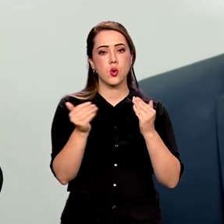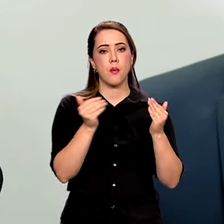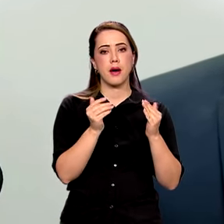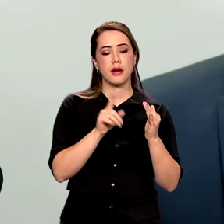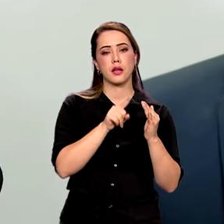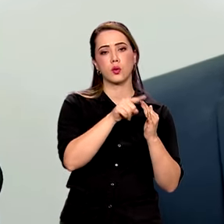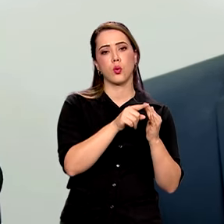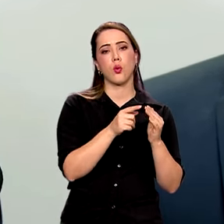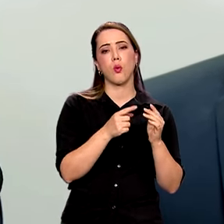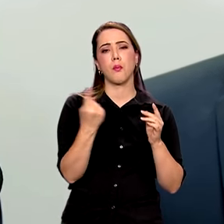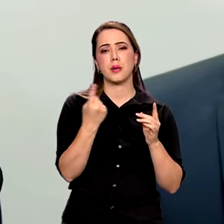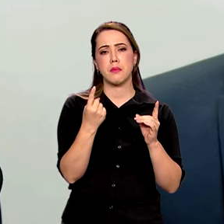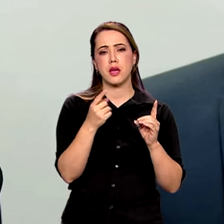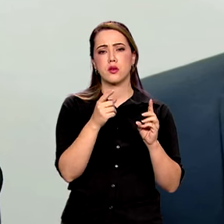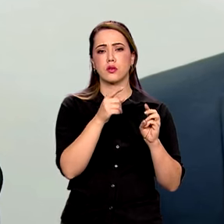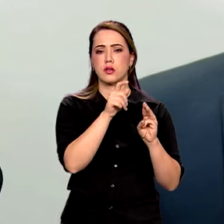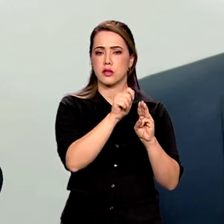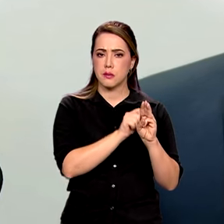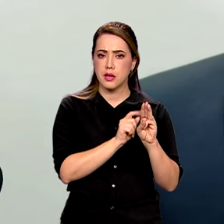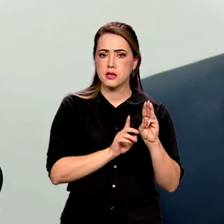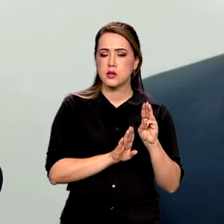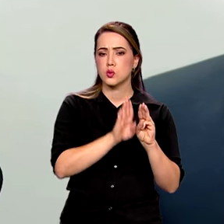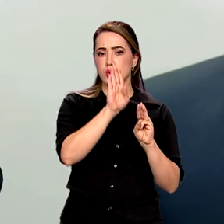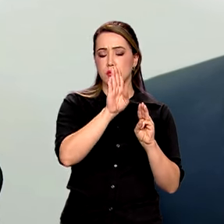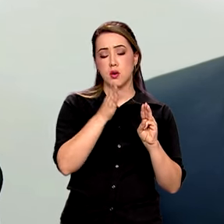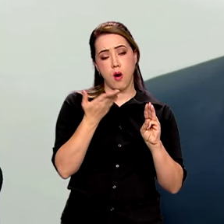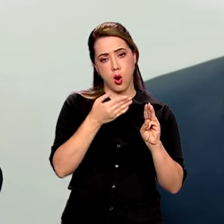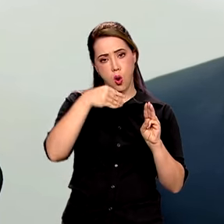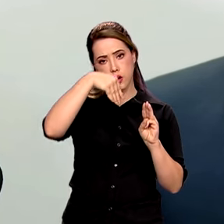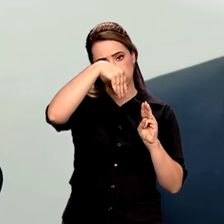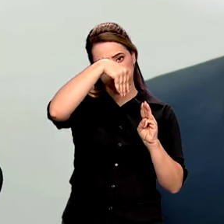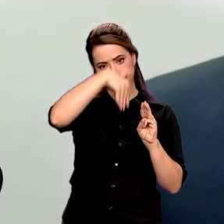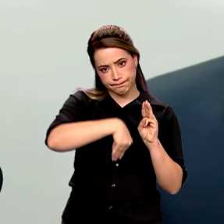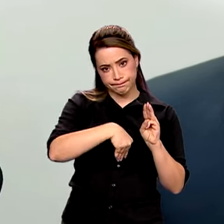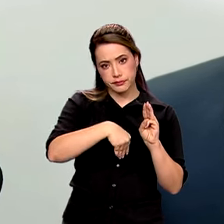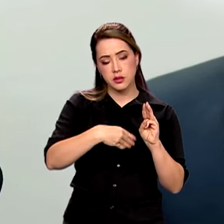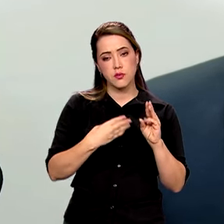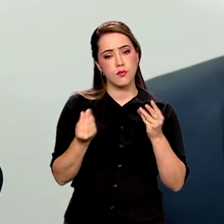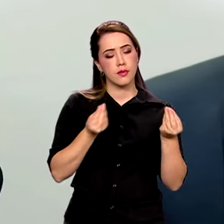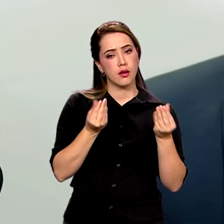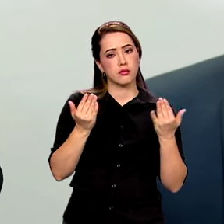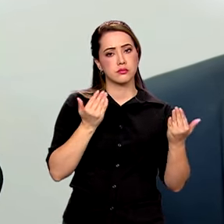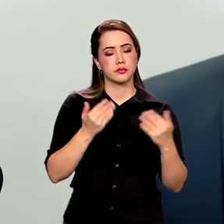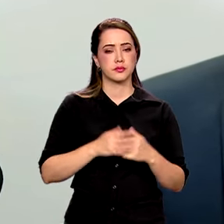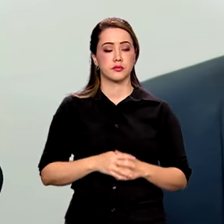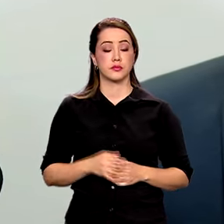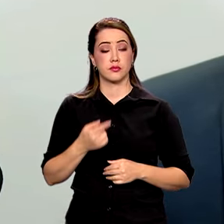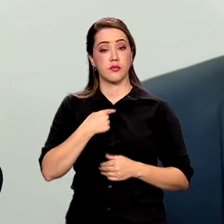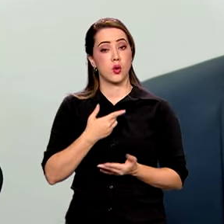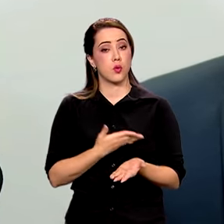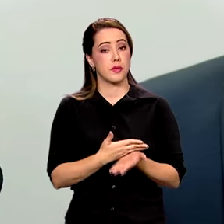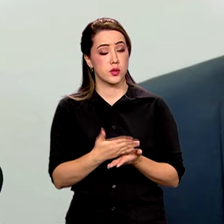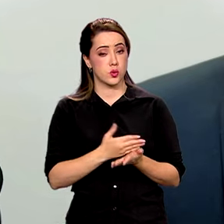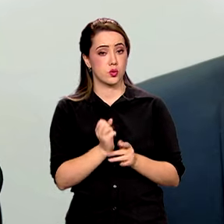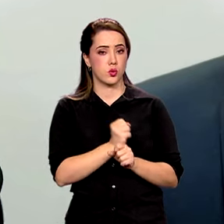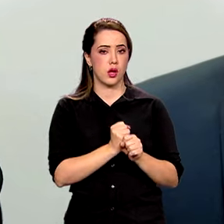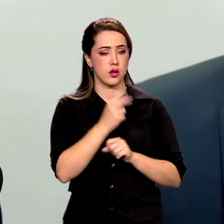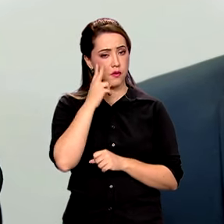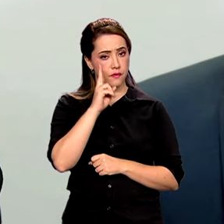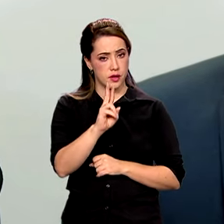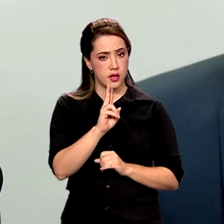possível fazer uma previsão sobre o que vai acontecer até o final do ano. Eu, desde o começo do ano, considero que o crescimento